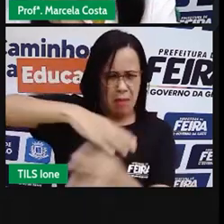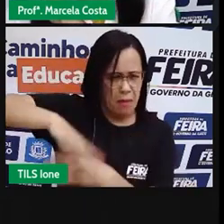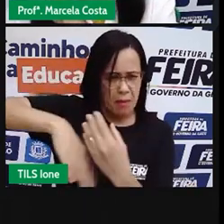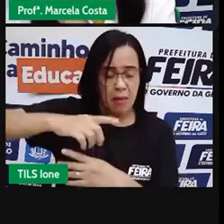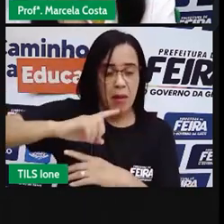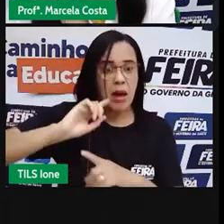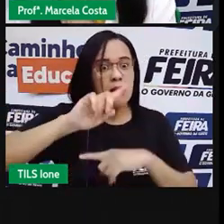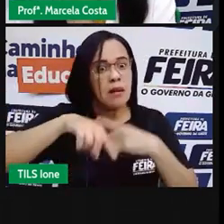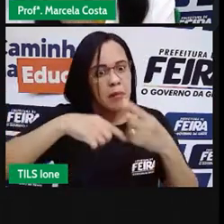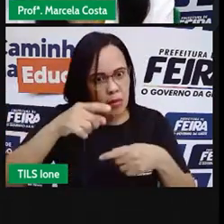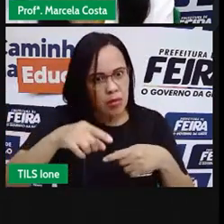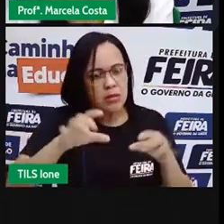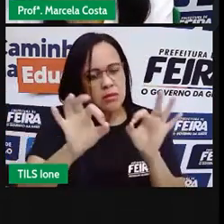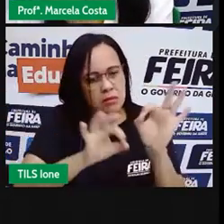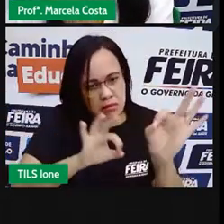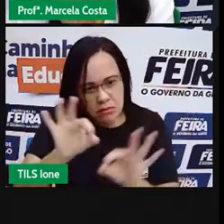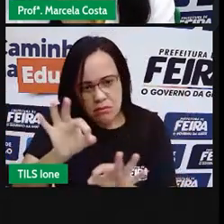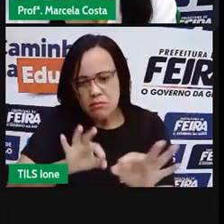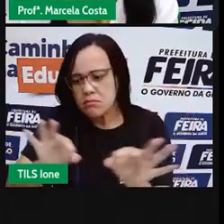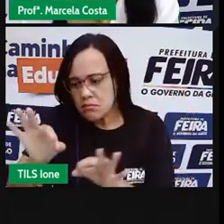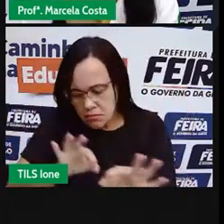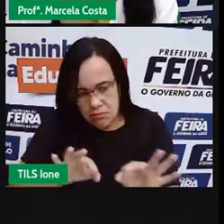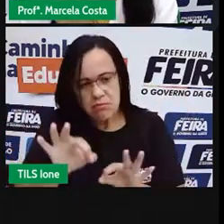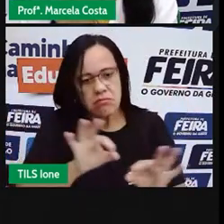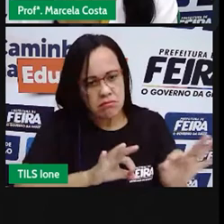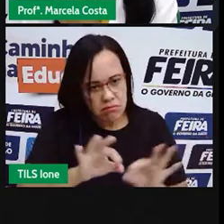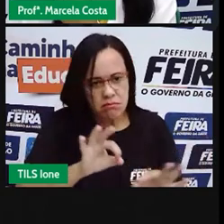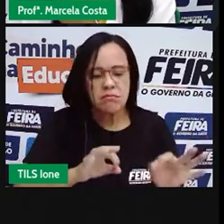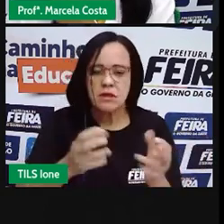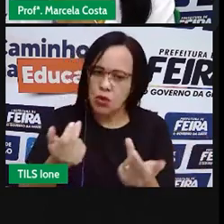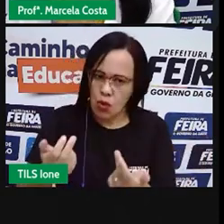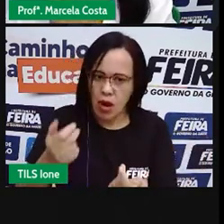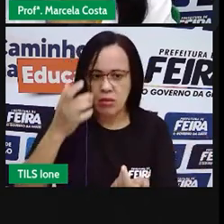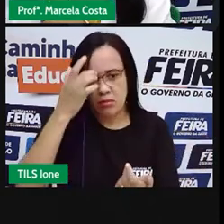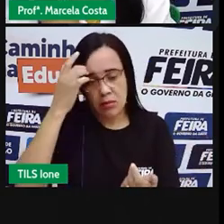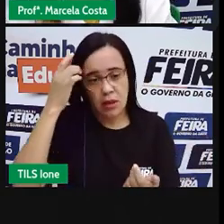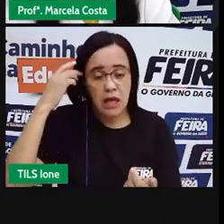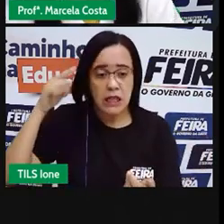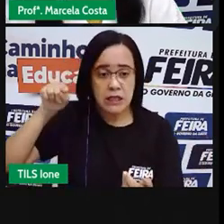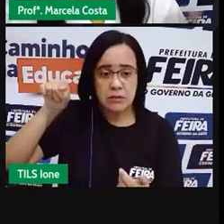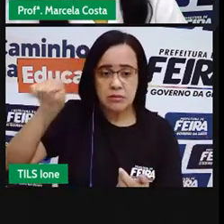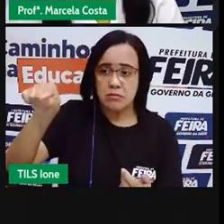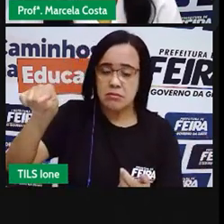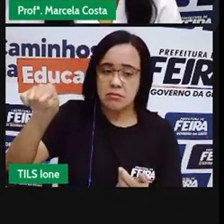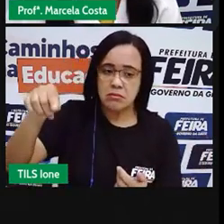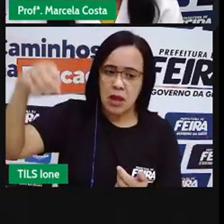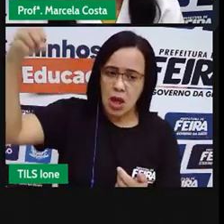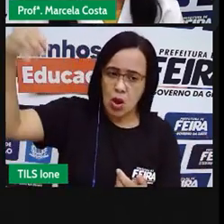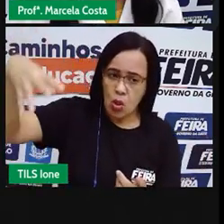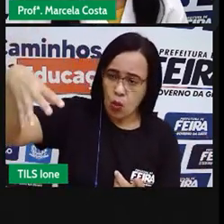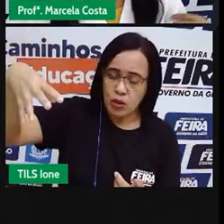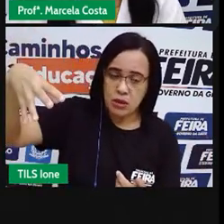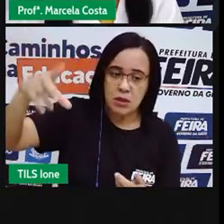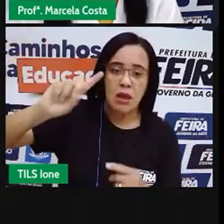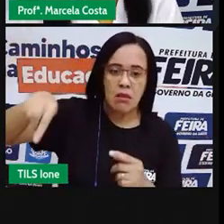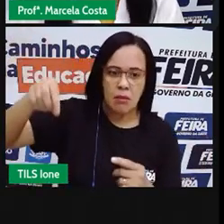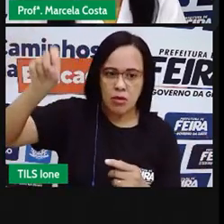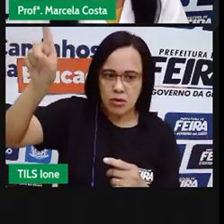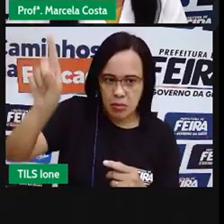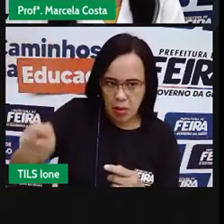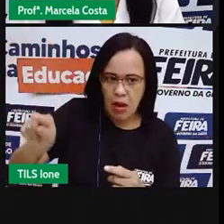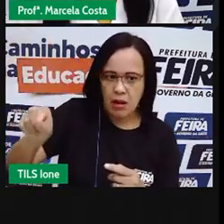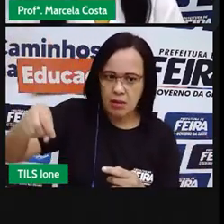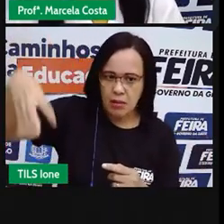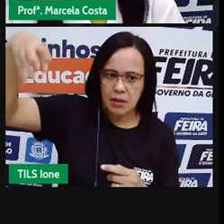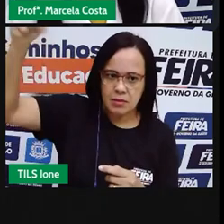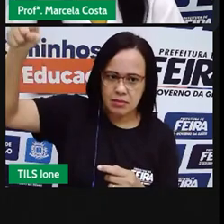e desarmou, falou que não ia mudar de novo, se ligar, desligue. Às vezes, eu